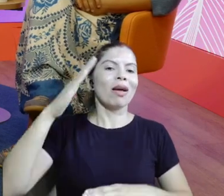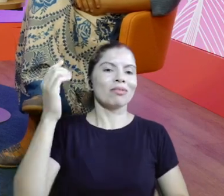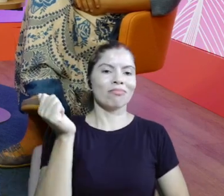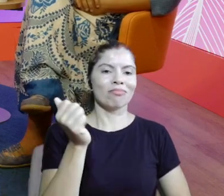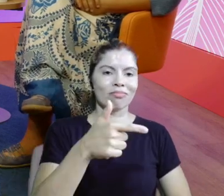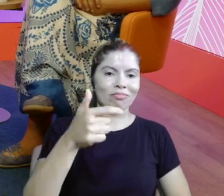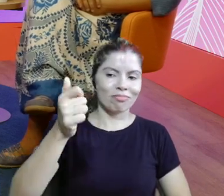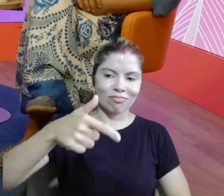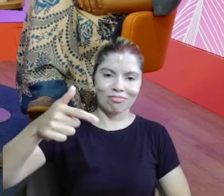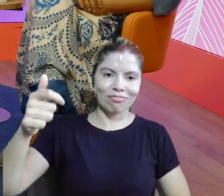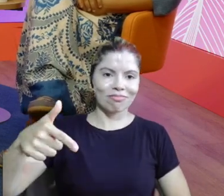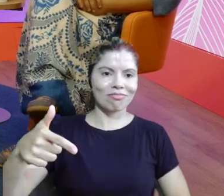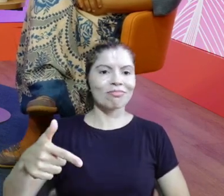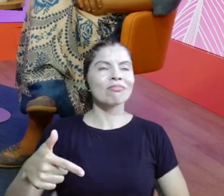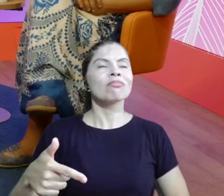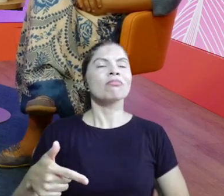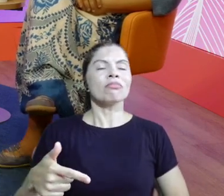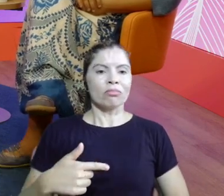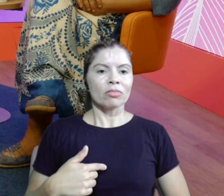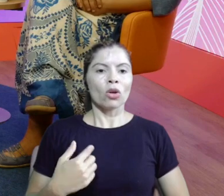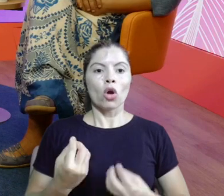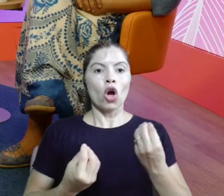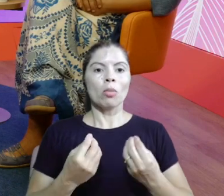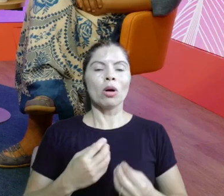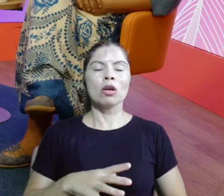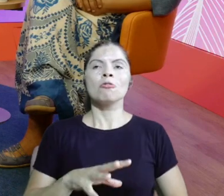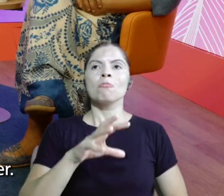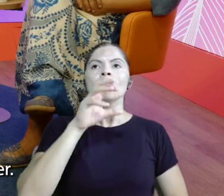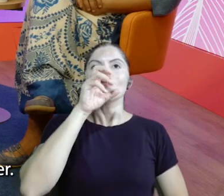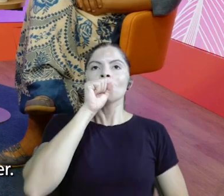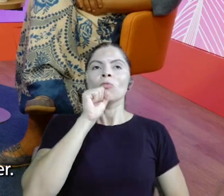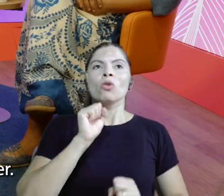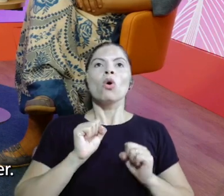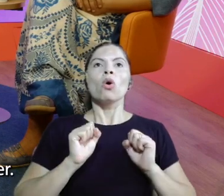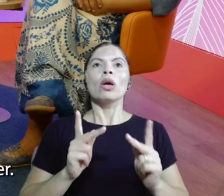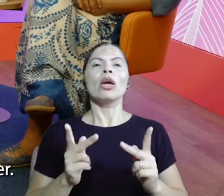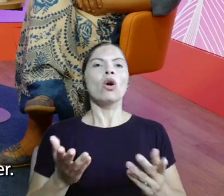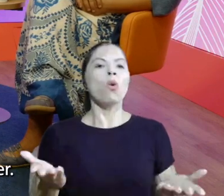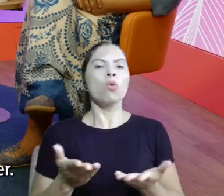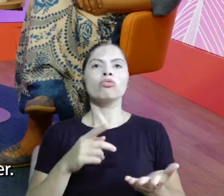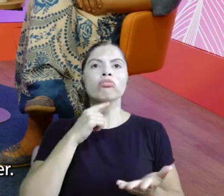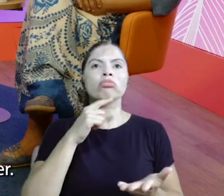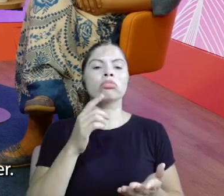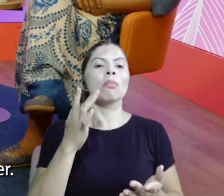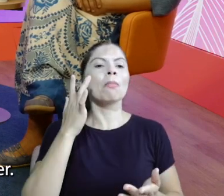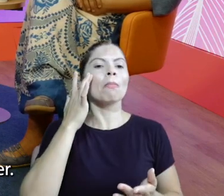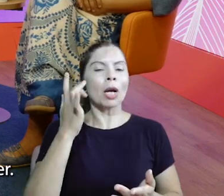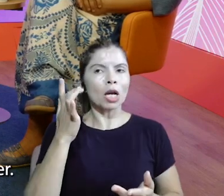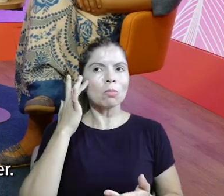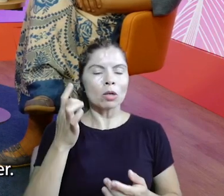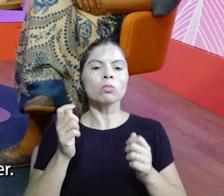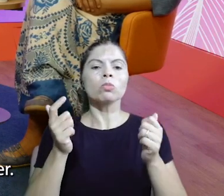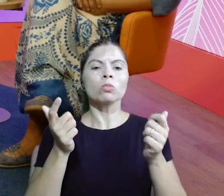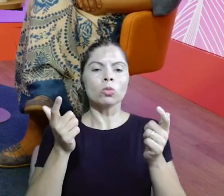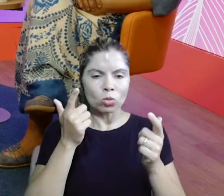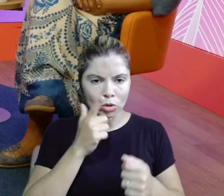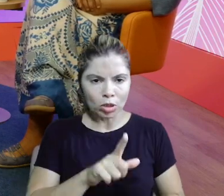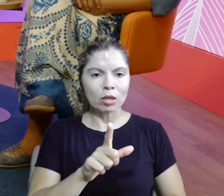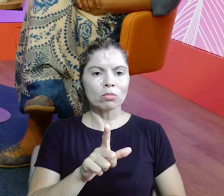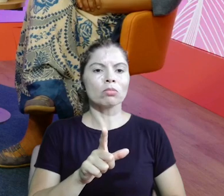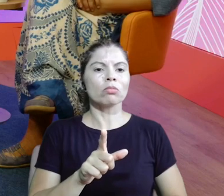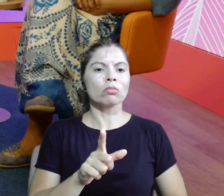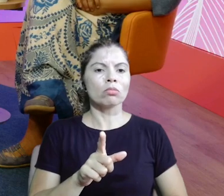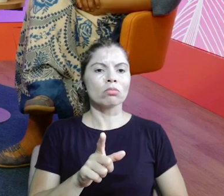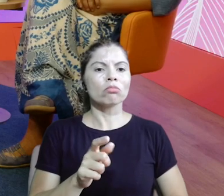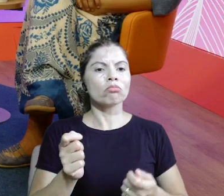respira, um dia difícil, desabafei e um por cento, vamos lá, amanhã é outro dia e eu tenho mais um por cento pra fazer acontecer.